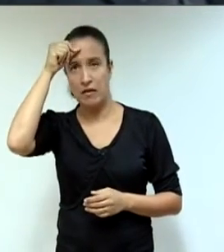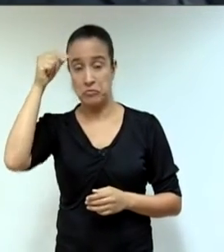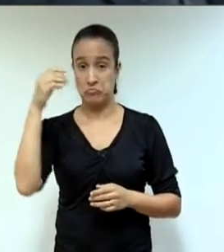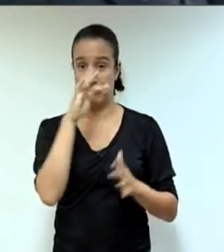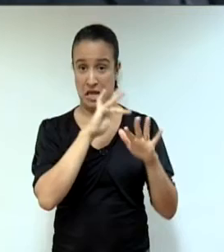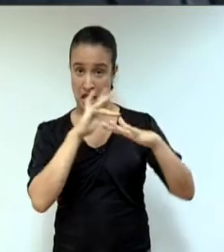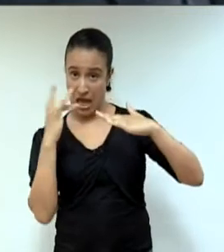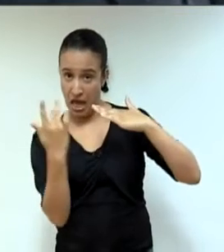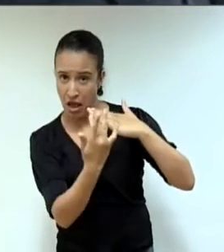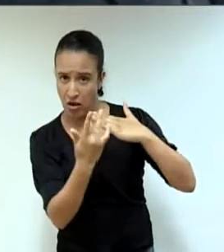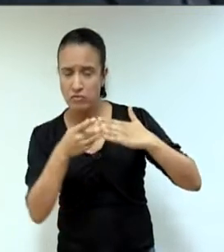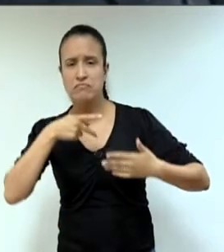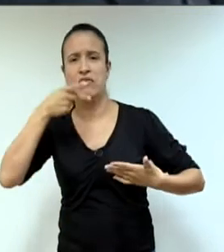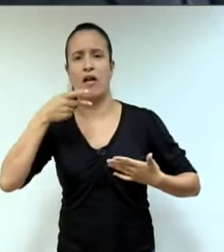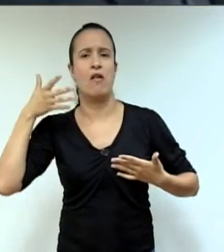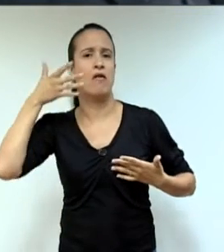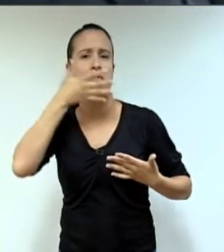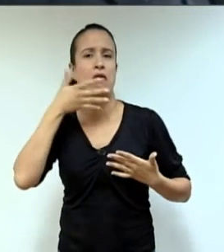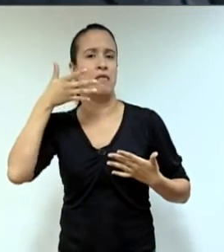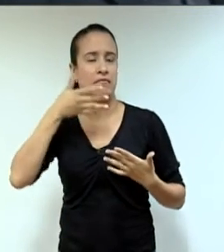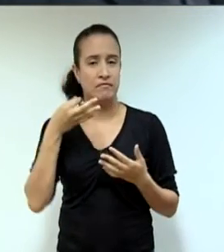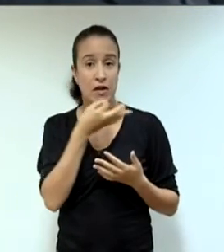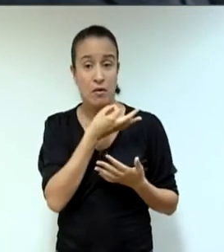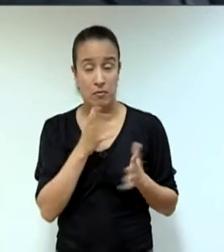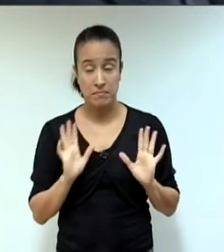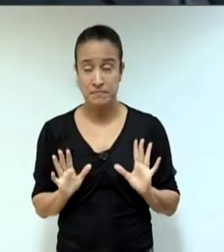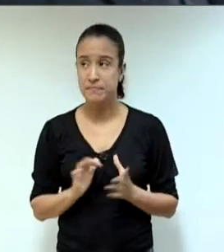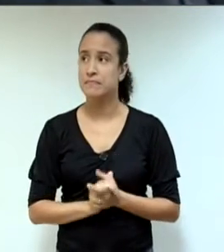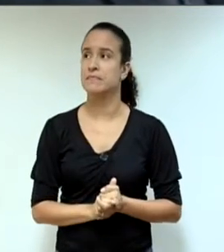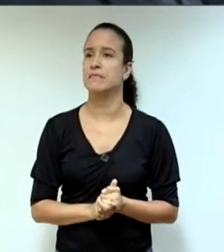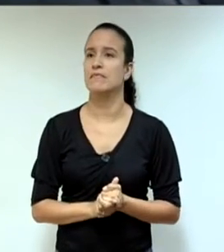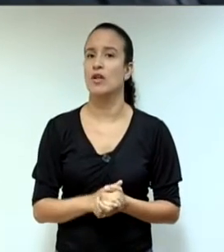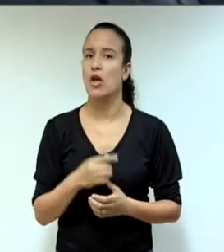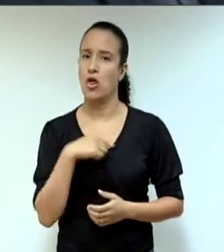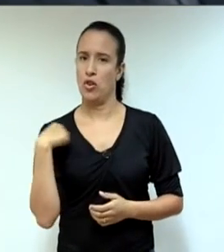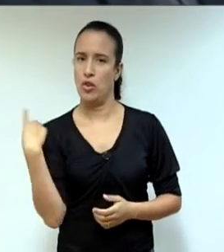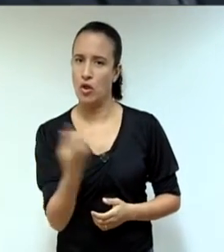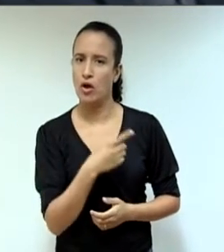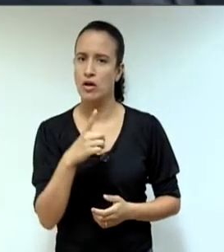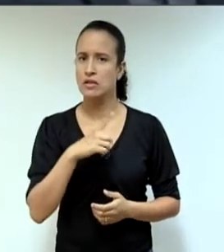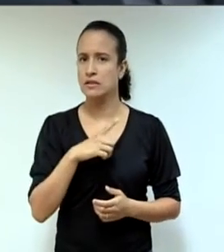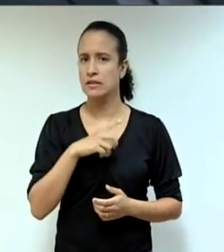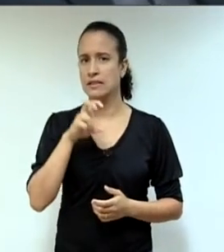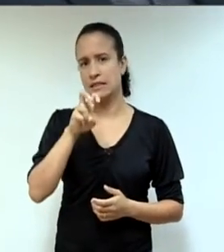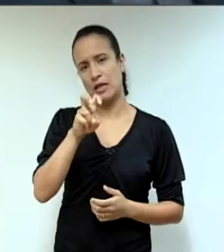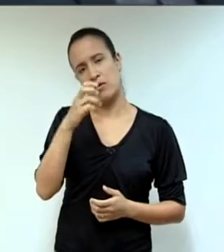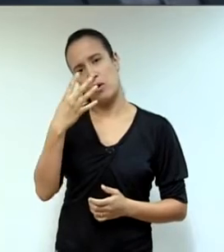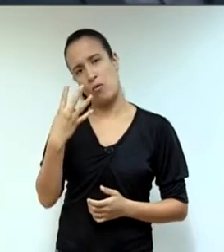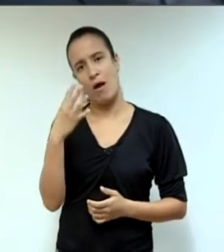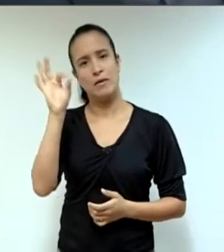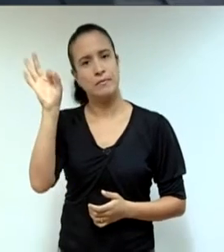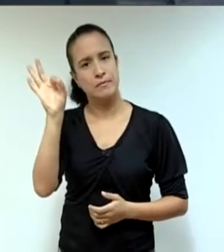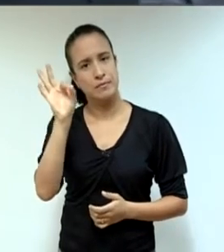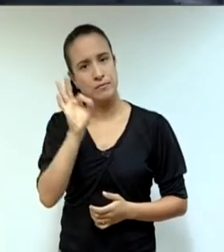sociais, de que nós estávamos com aproximadamente 58%